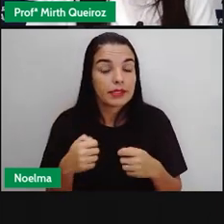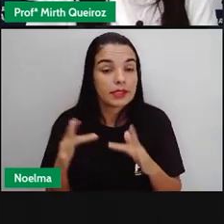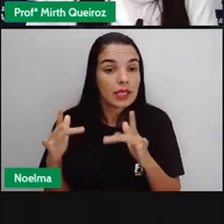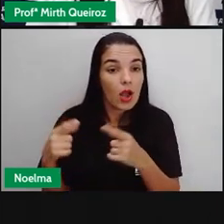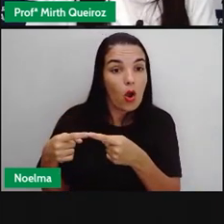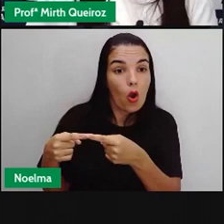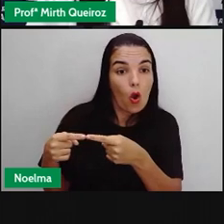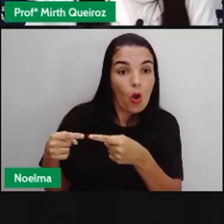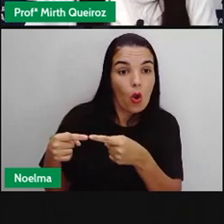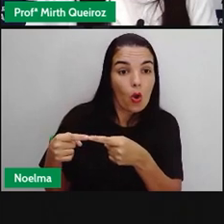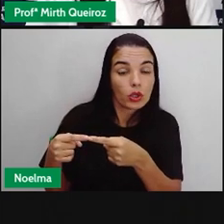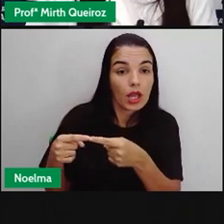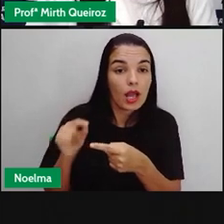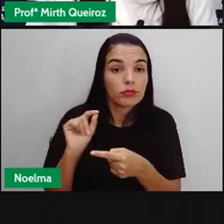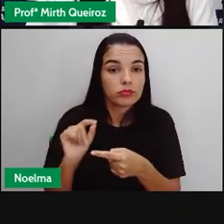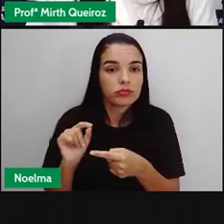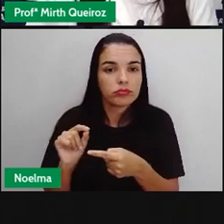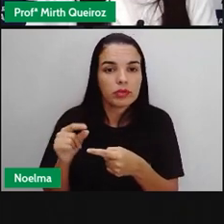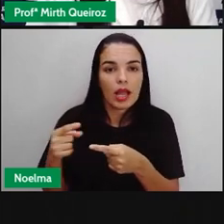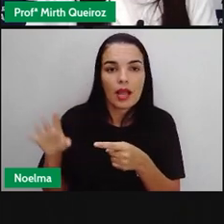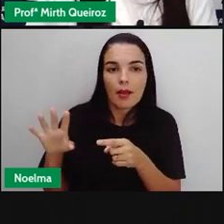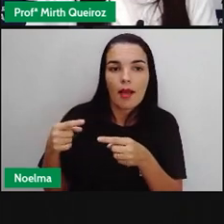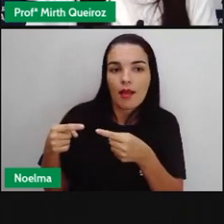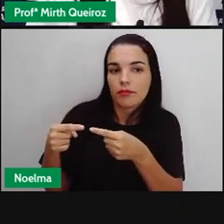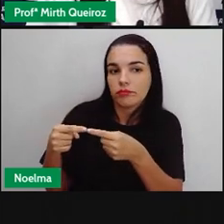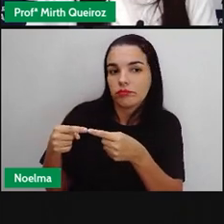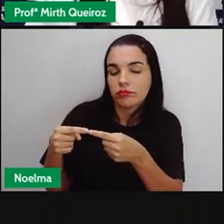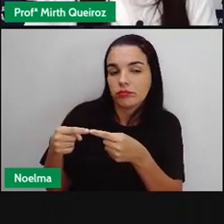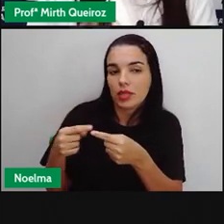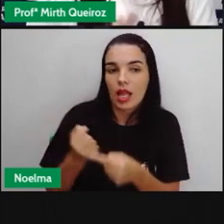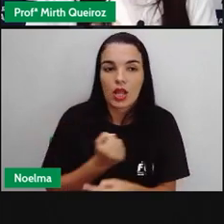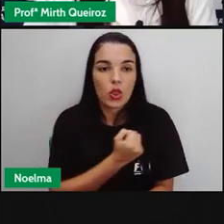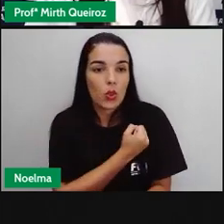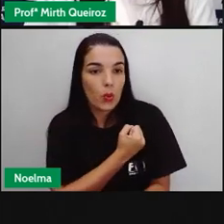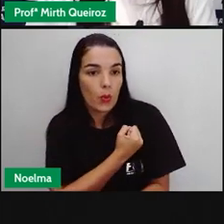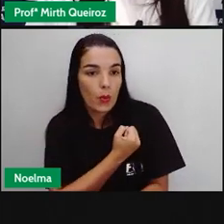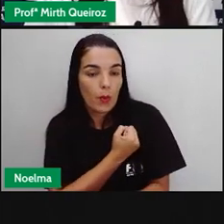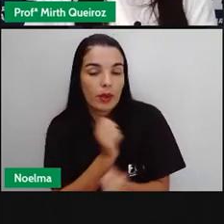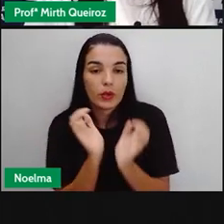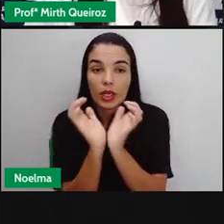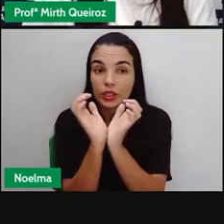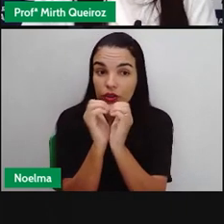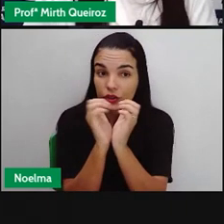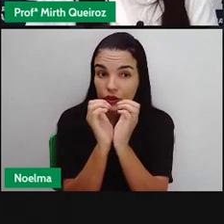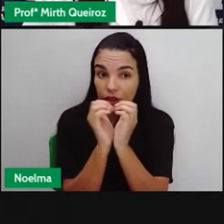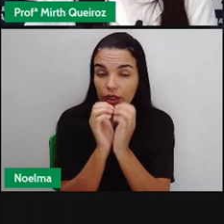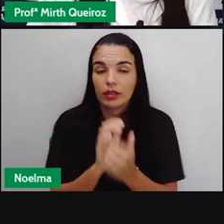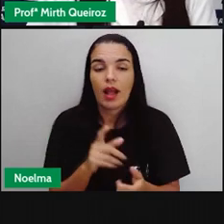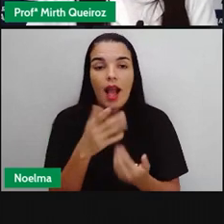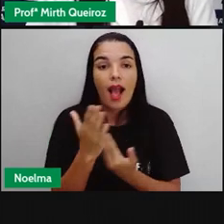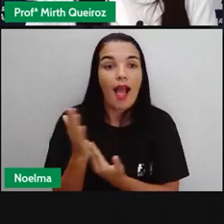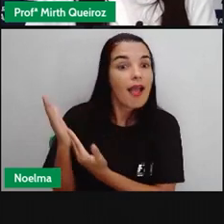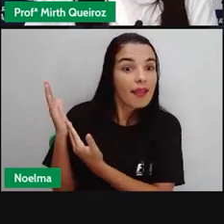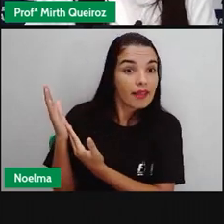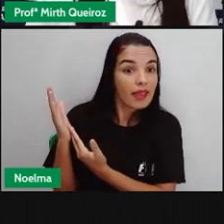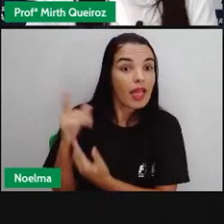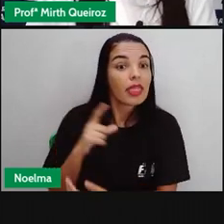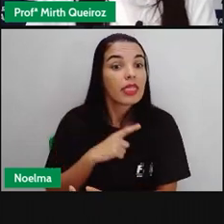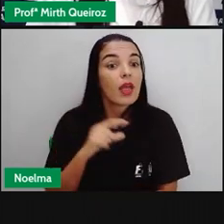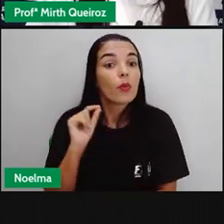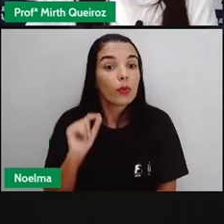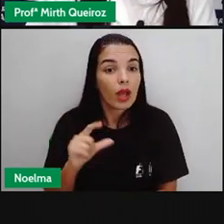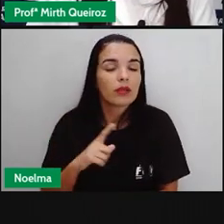número, né? Por exemplo, entrada, sabedoria e venda não estão acompanhando o artigo. Já nesse exemplo,